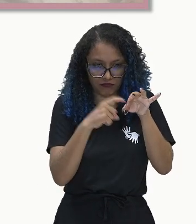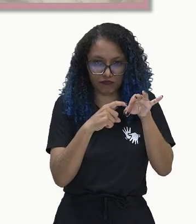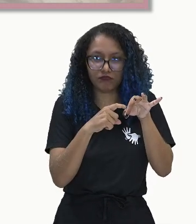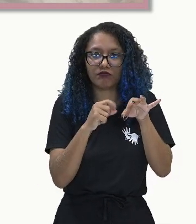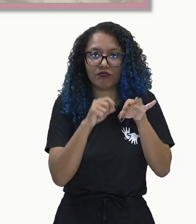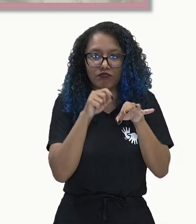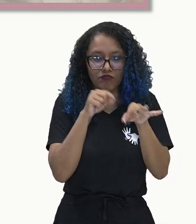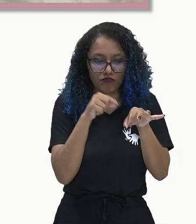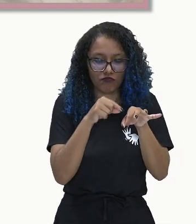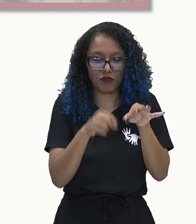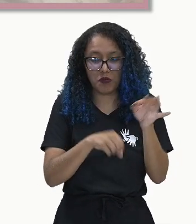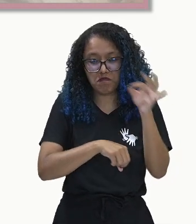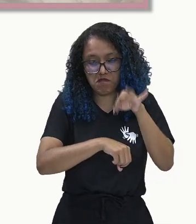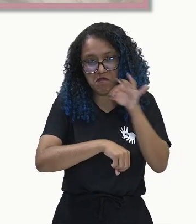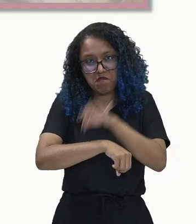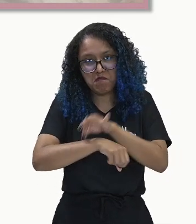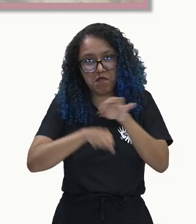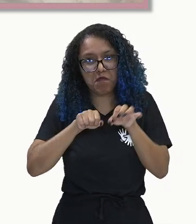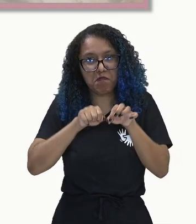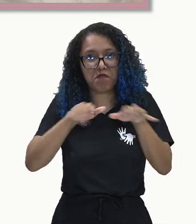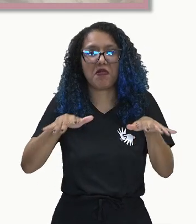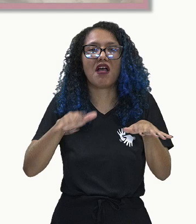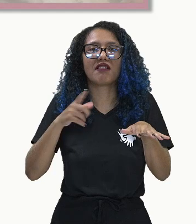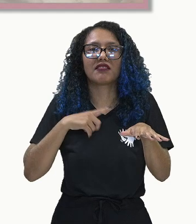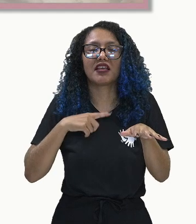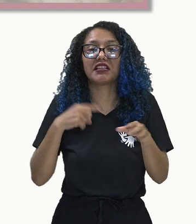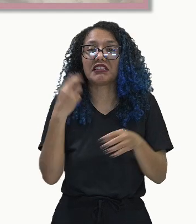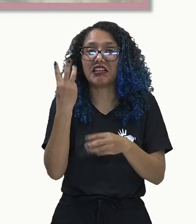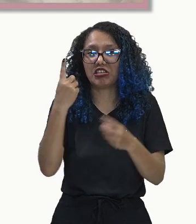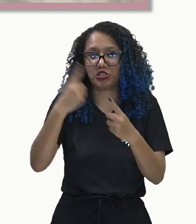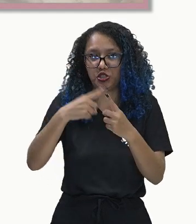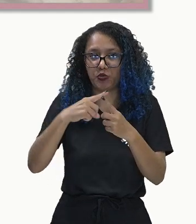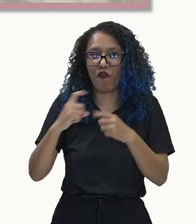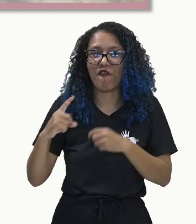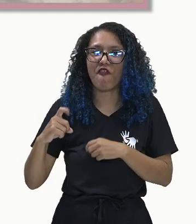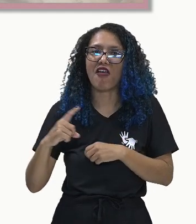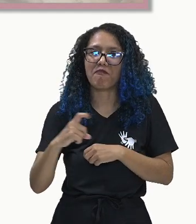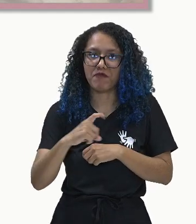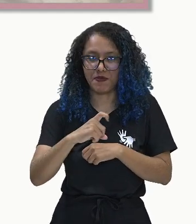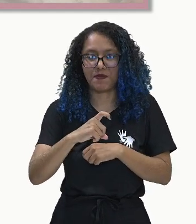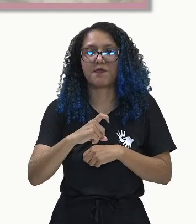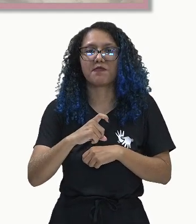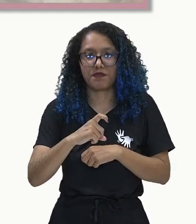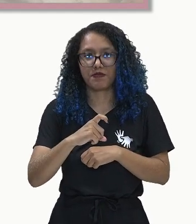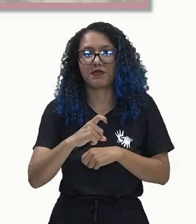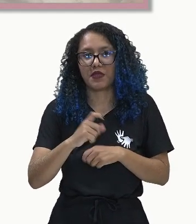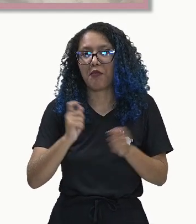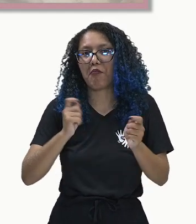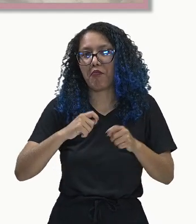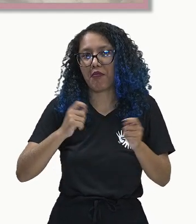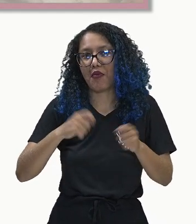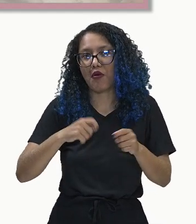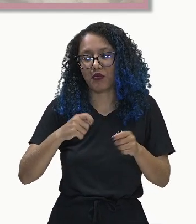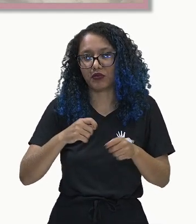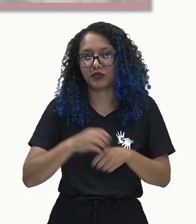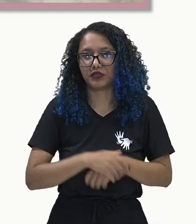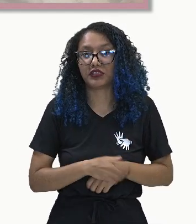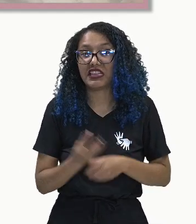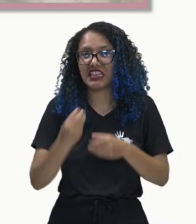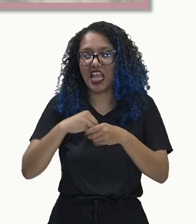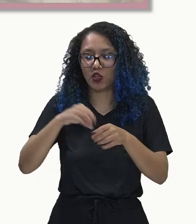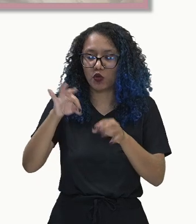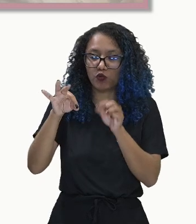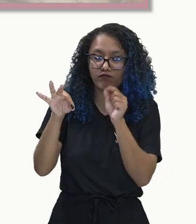Causa. Tem três tipos de vermes parasitas que podem estar presentes dentro desse inseto